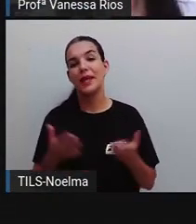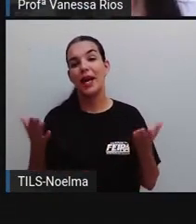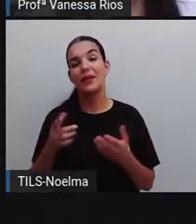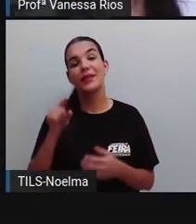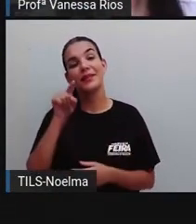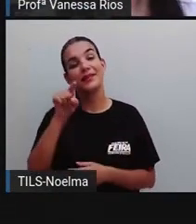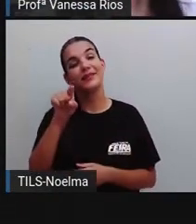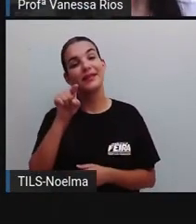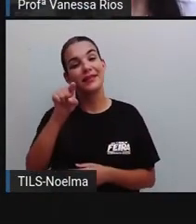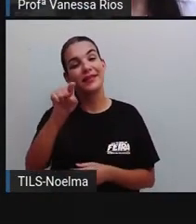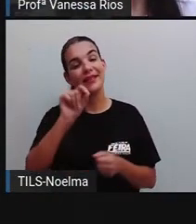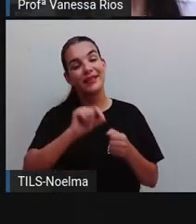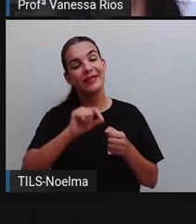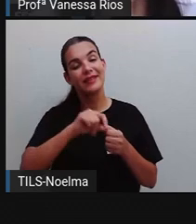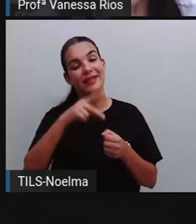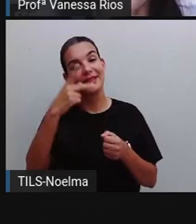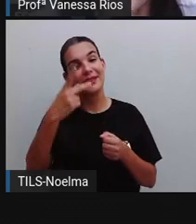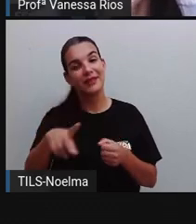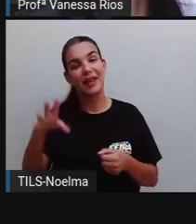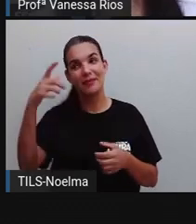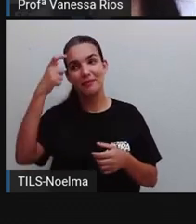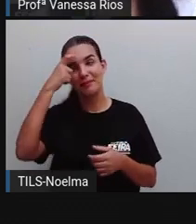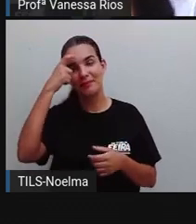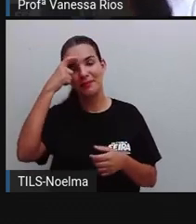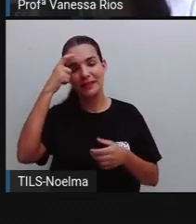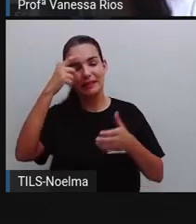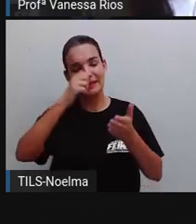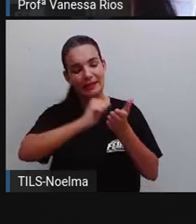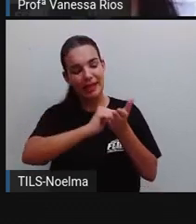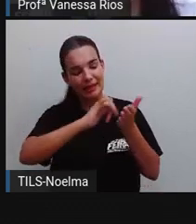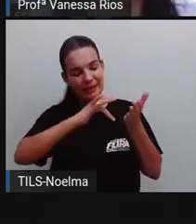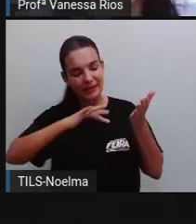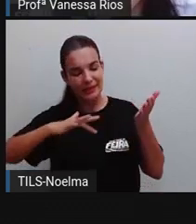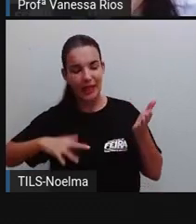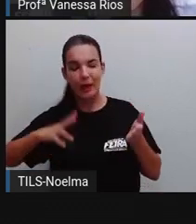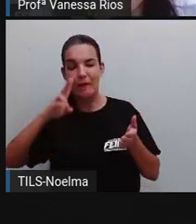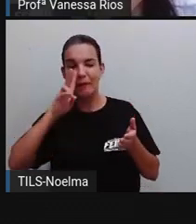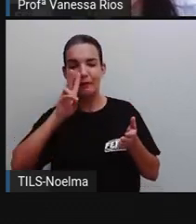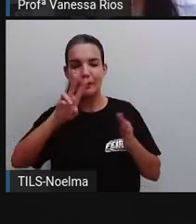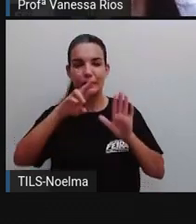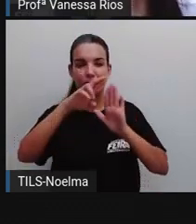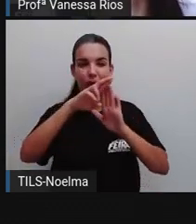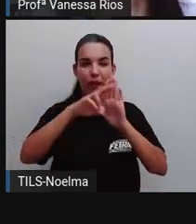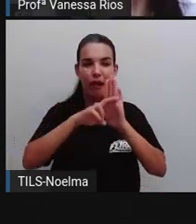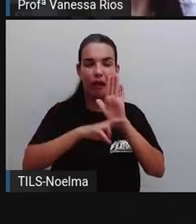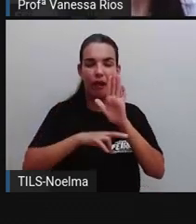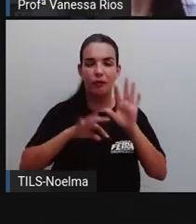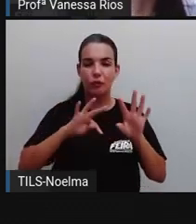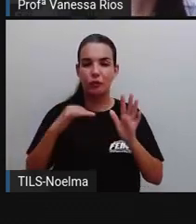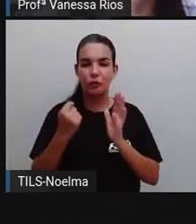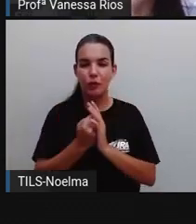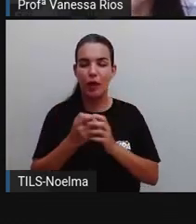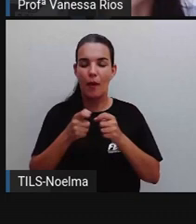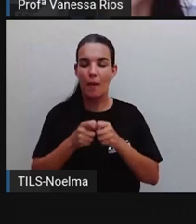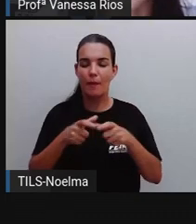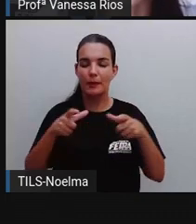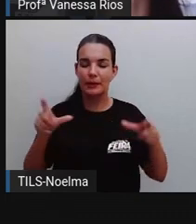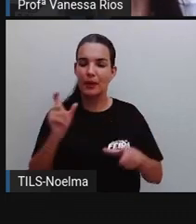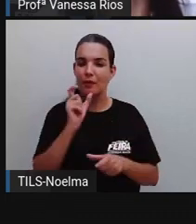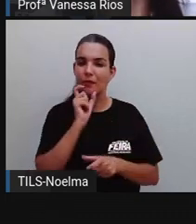Agora é hora de você exercitar a sua mente, observar as regras ortográficas e aumentar o seu